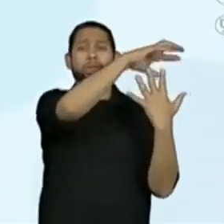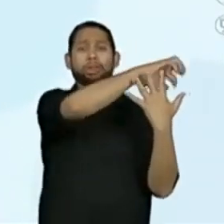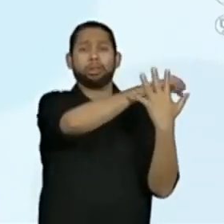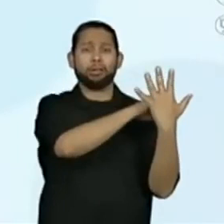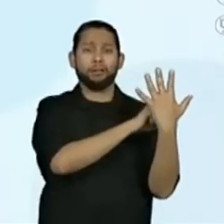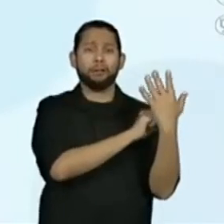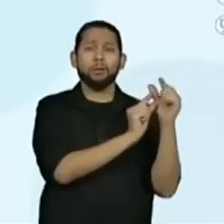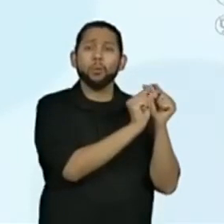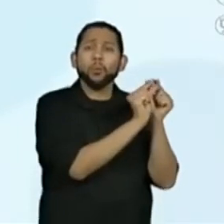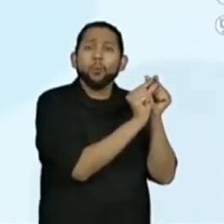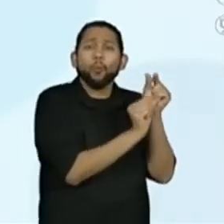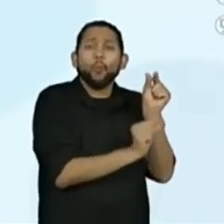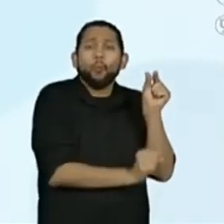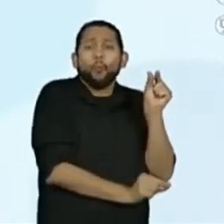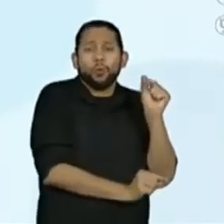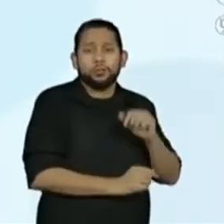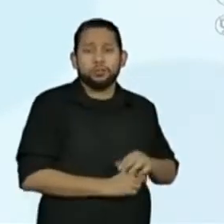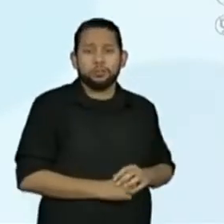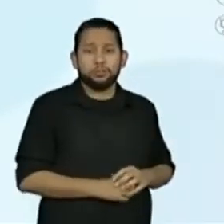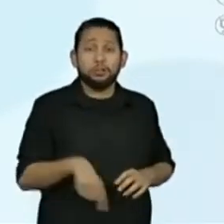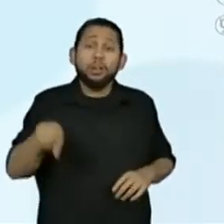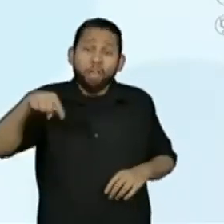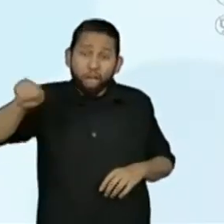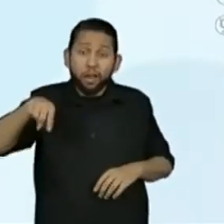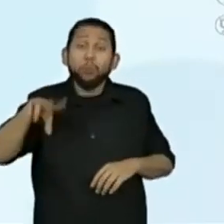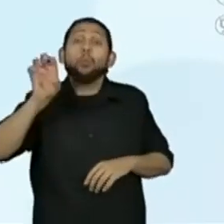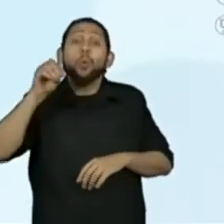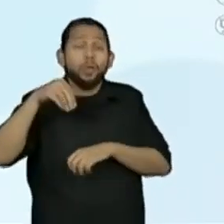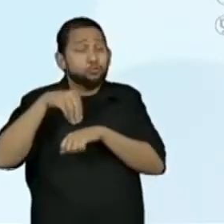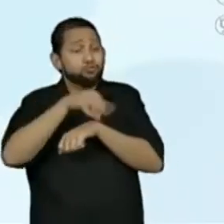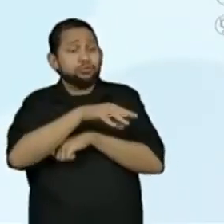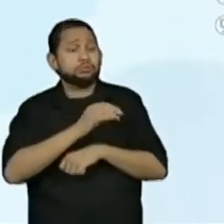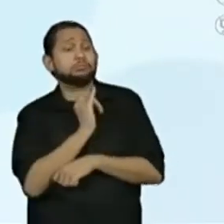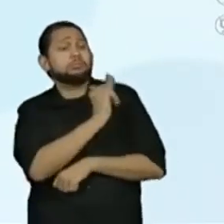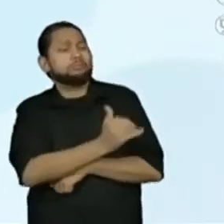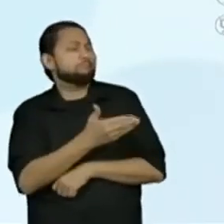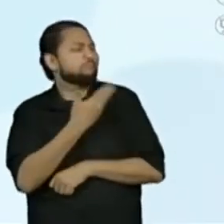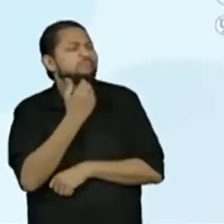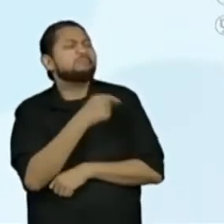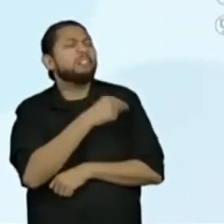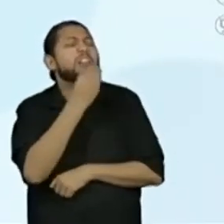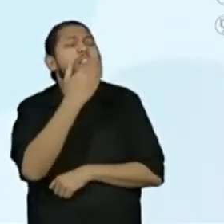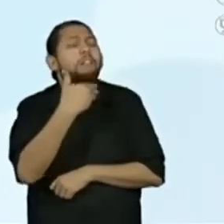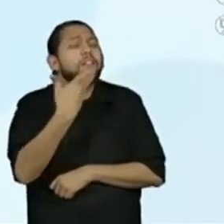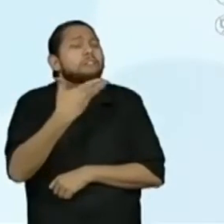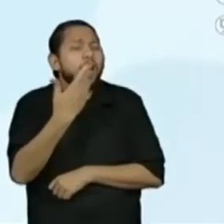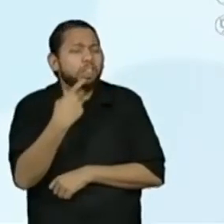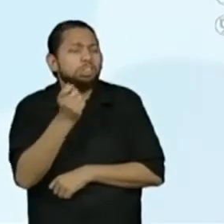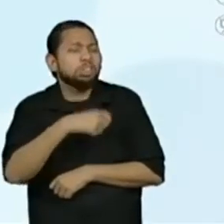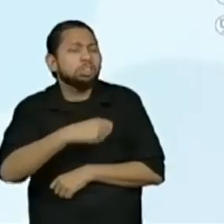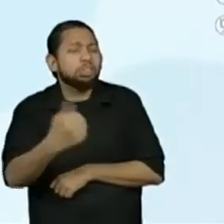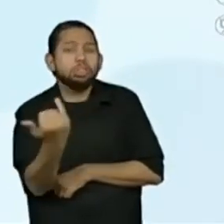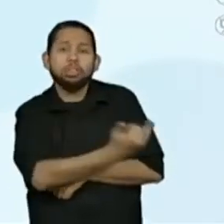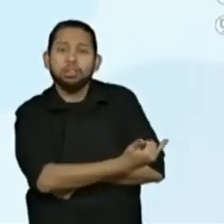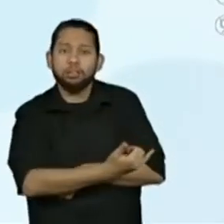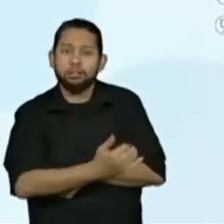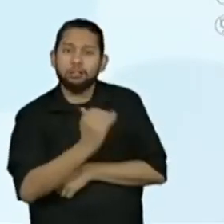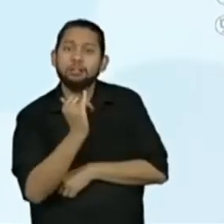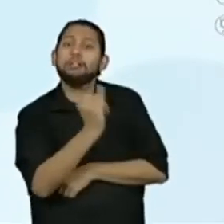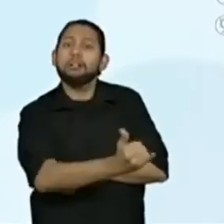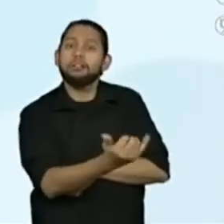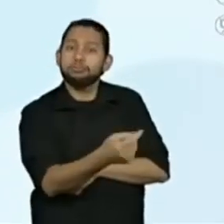dica, ele não teria completado o cabo e a destruição não seria tão rápida de